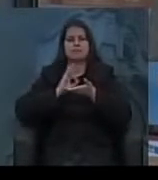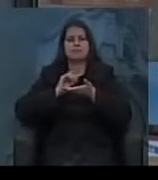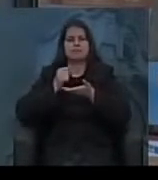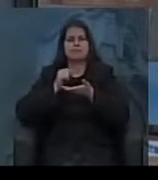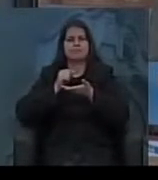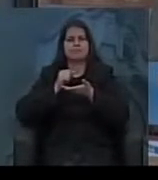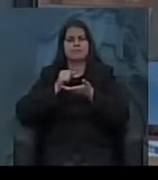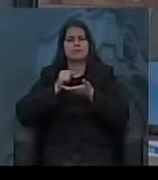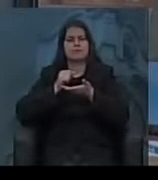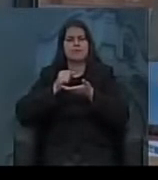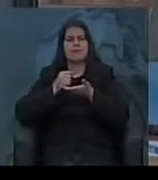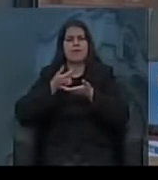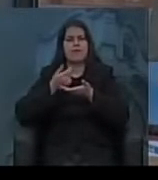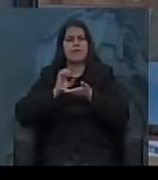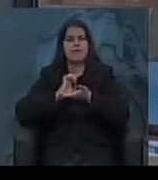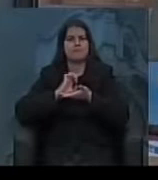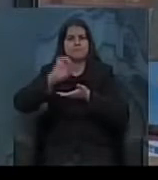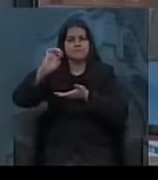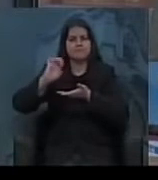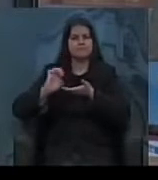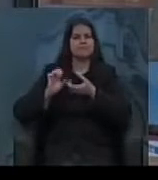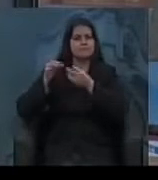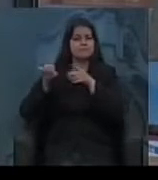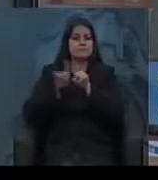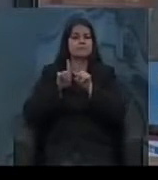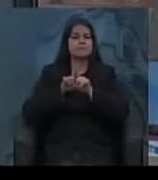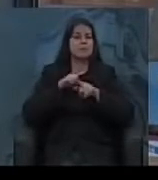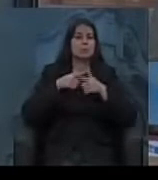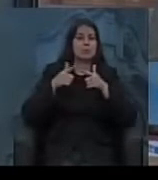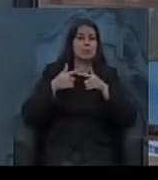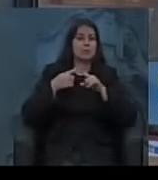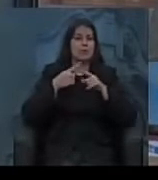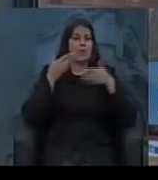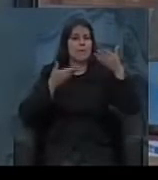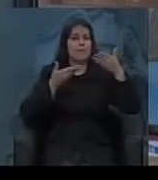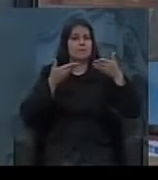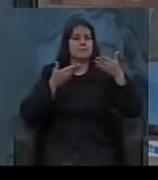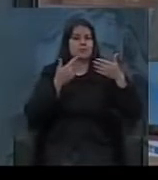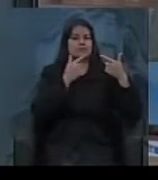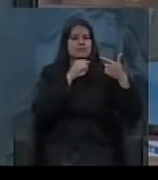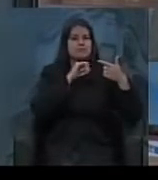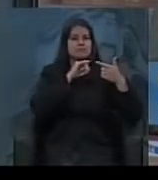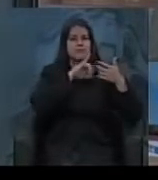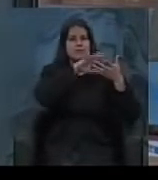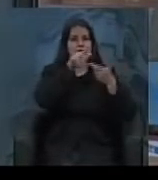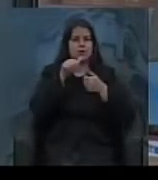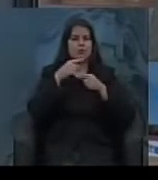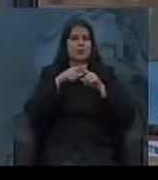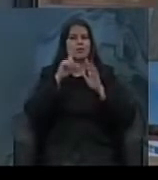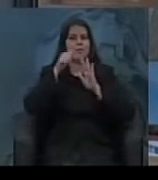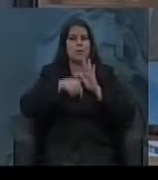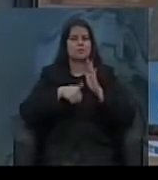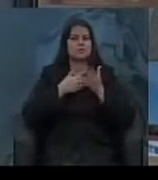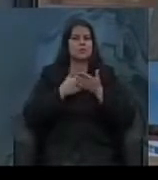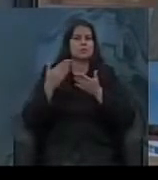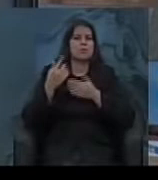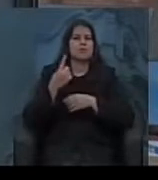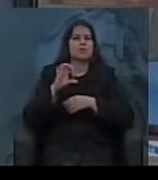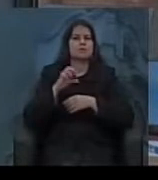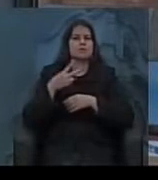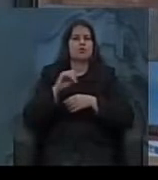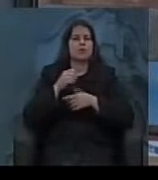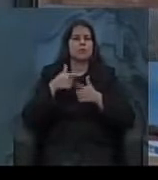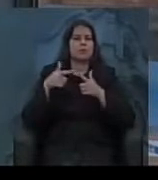às questões de oscilações dos preços internacionais. Isso vai ser mais agravante ainda em 1929, quando acontece a quebra da Bolsa de Nova Iorque,